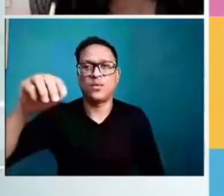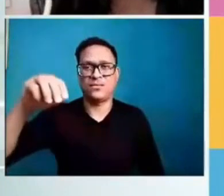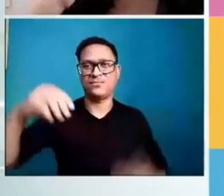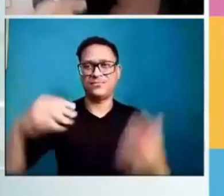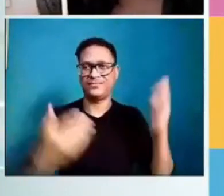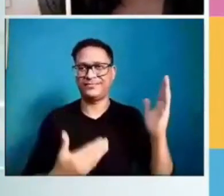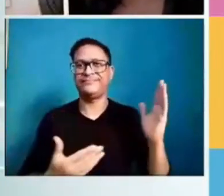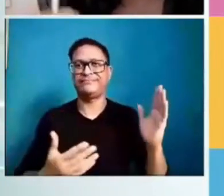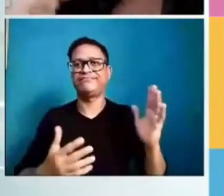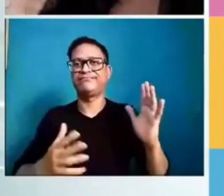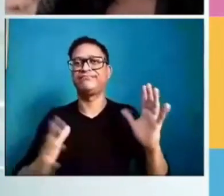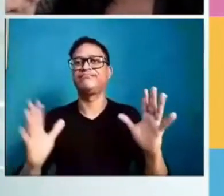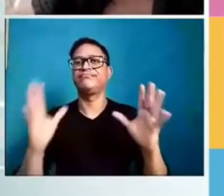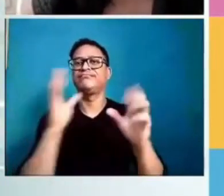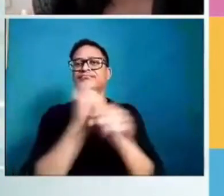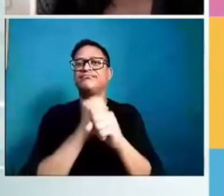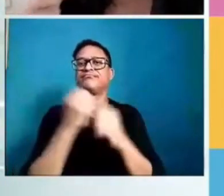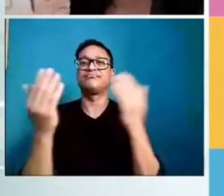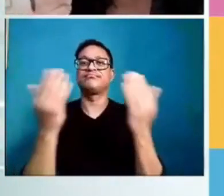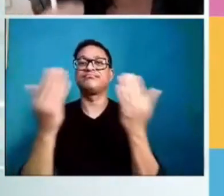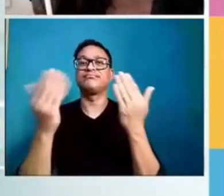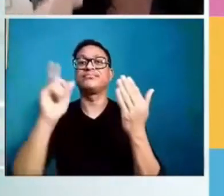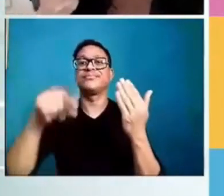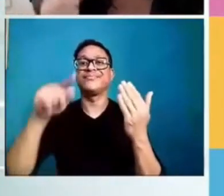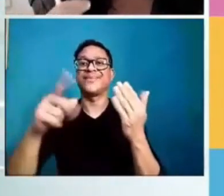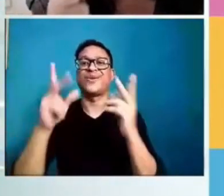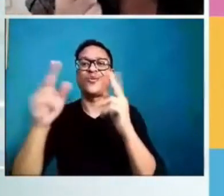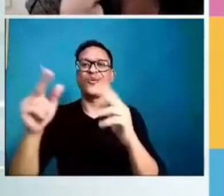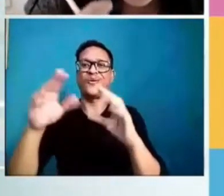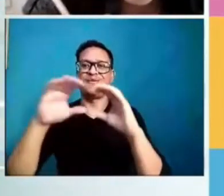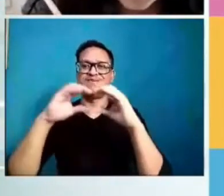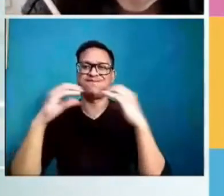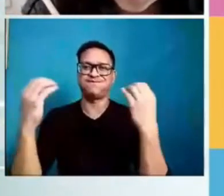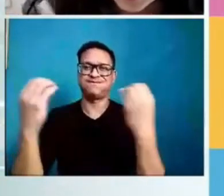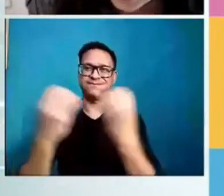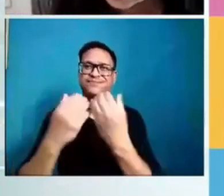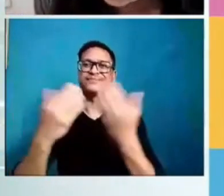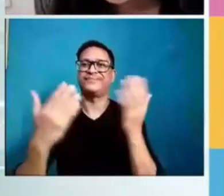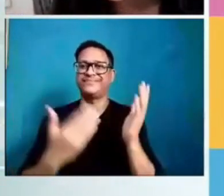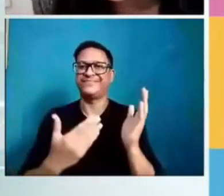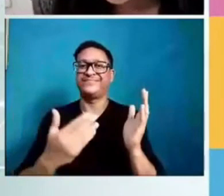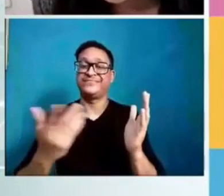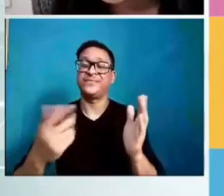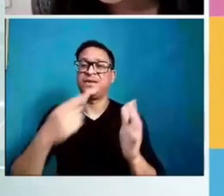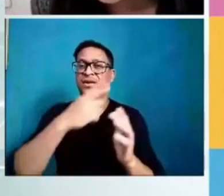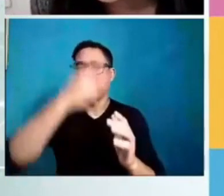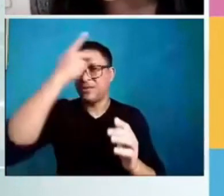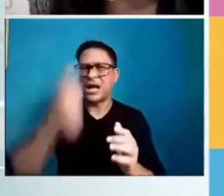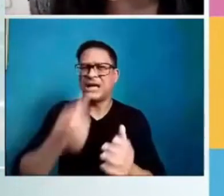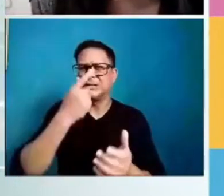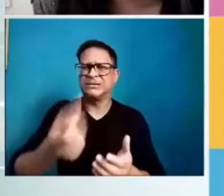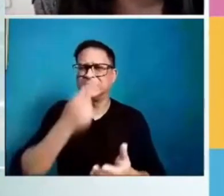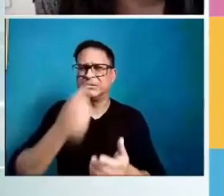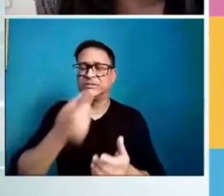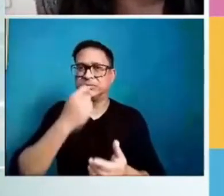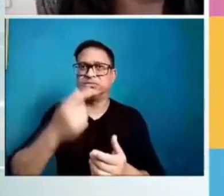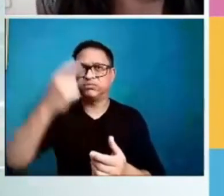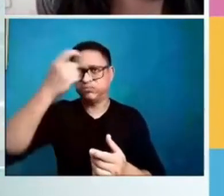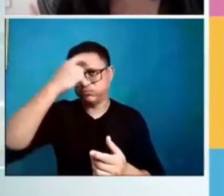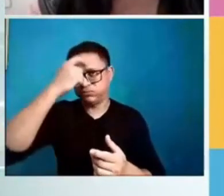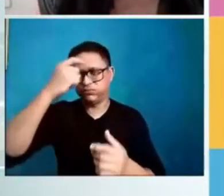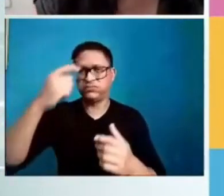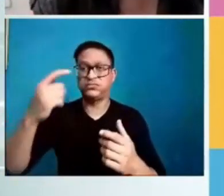crianças de 0 a 5 anos fazendo uso de drogas psiquiátricas. Isso dá para encher 5